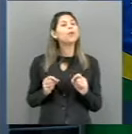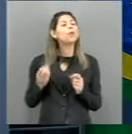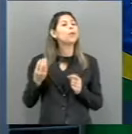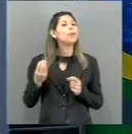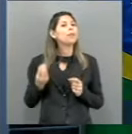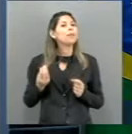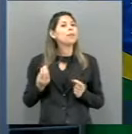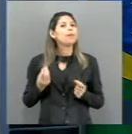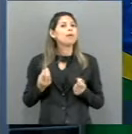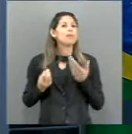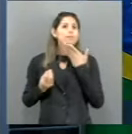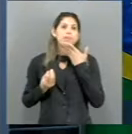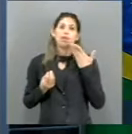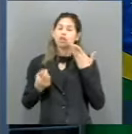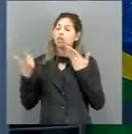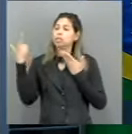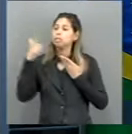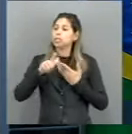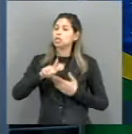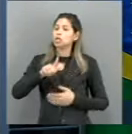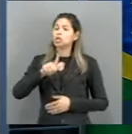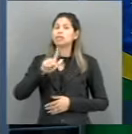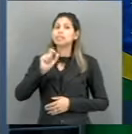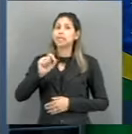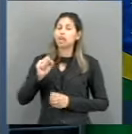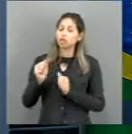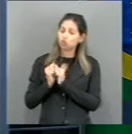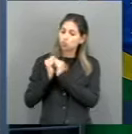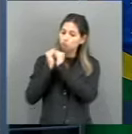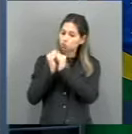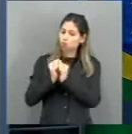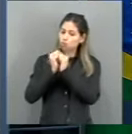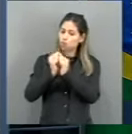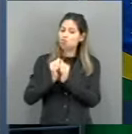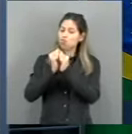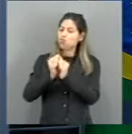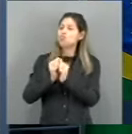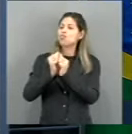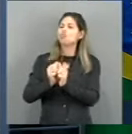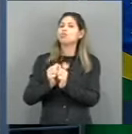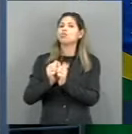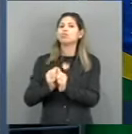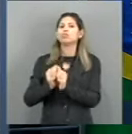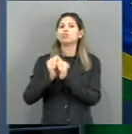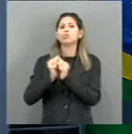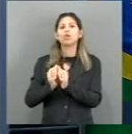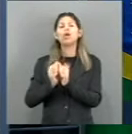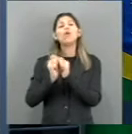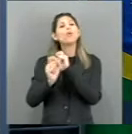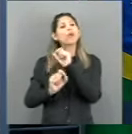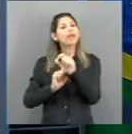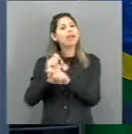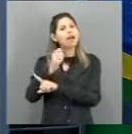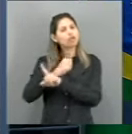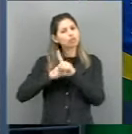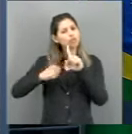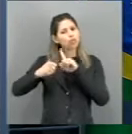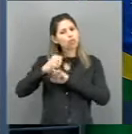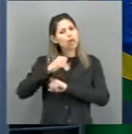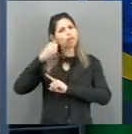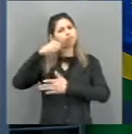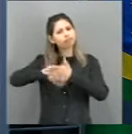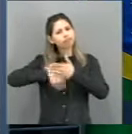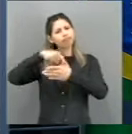caminharmos todos juntos com a sociedade para enfrentar o trabalho